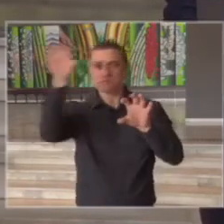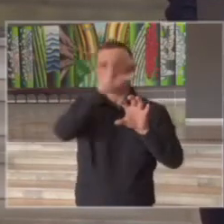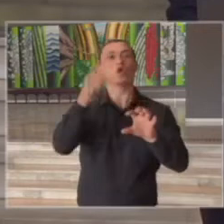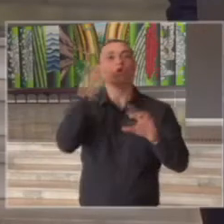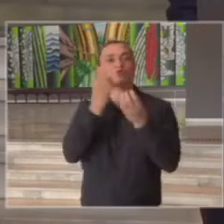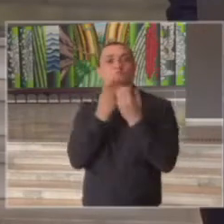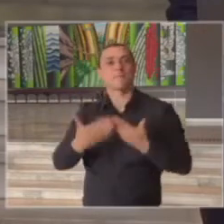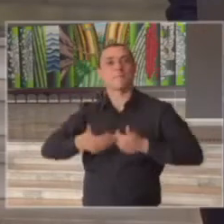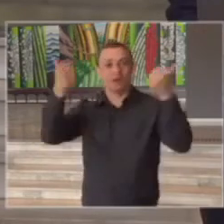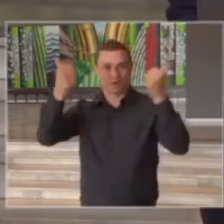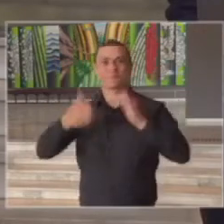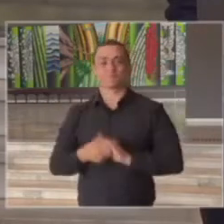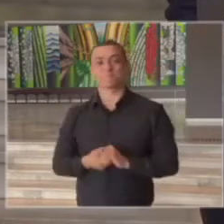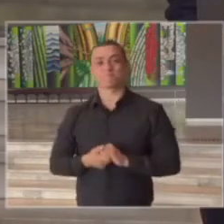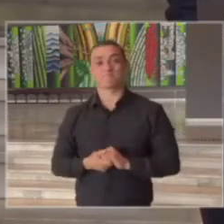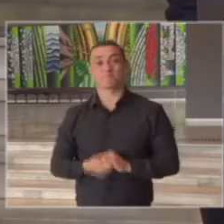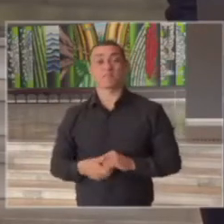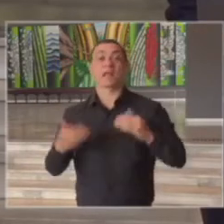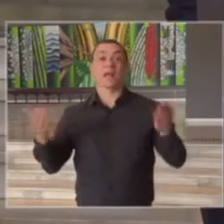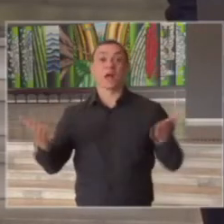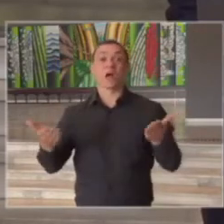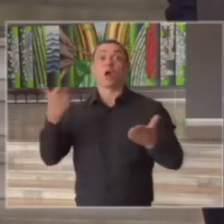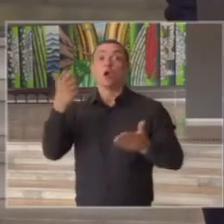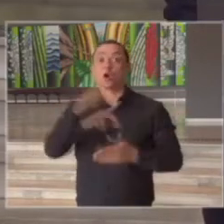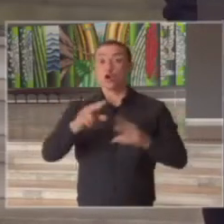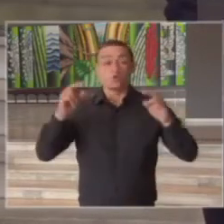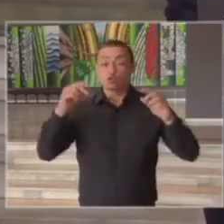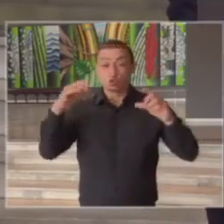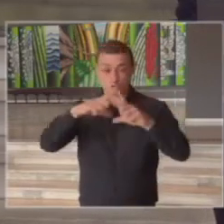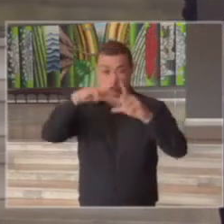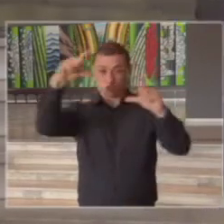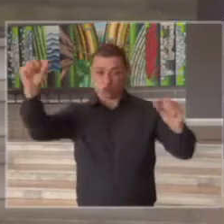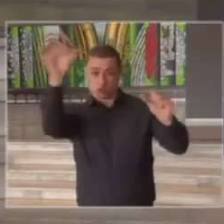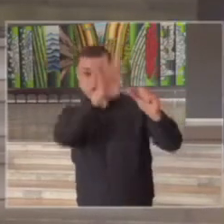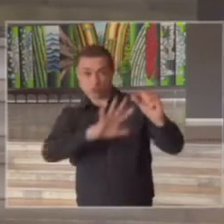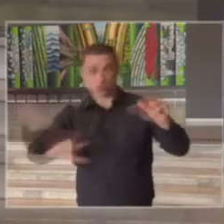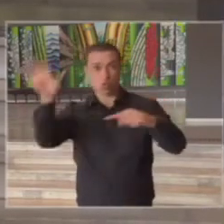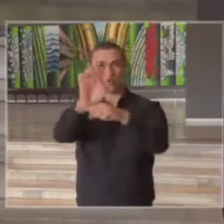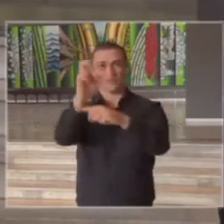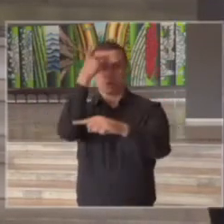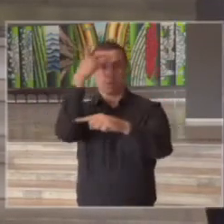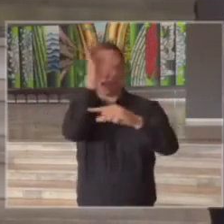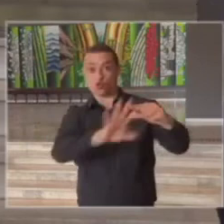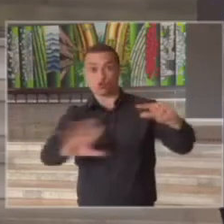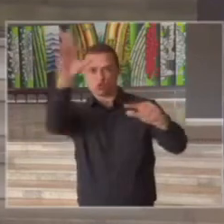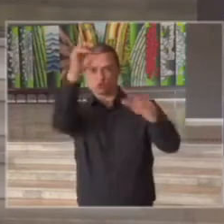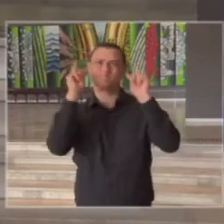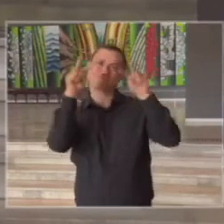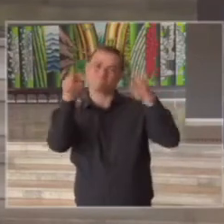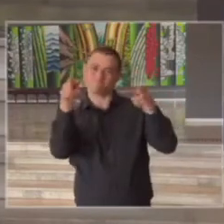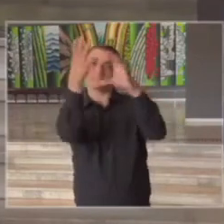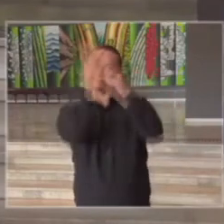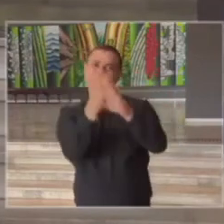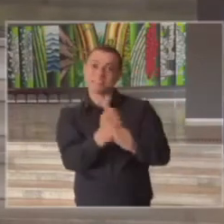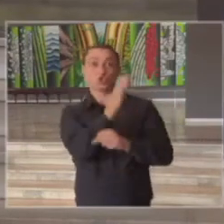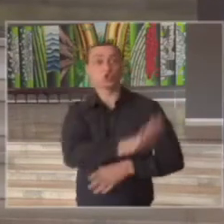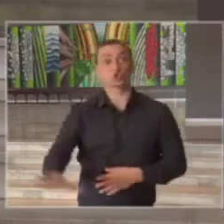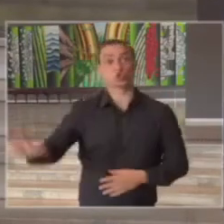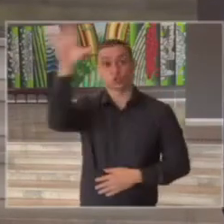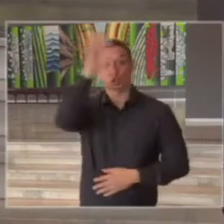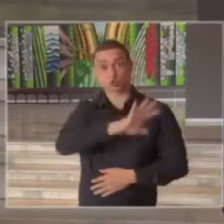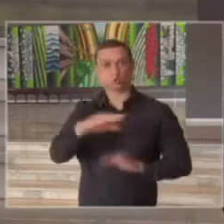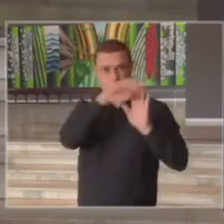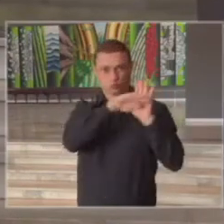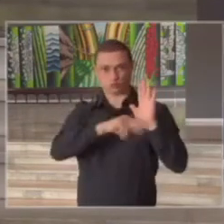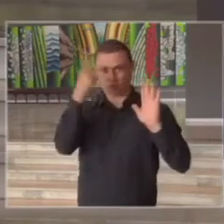otimização com o olhar completo do estado nós estamos mostrando aqui a evolução dos indicadores que são utilizados no